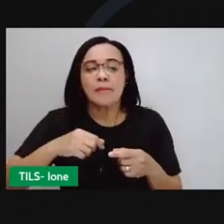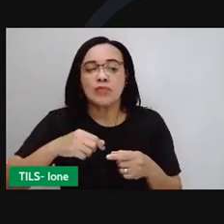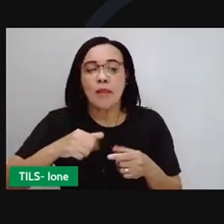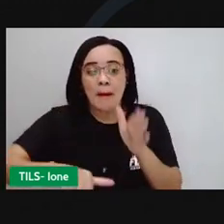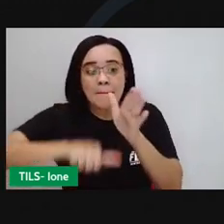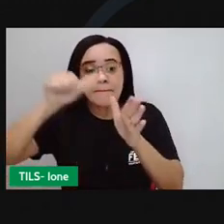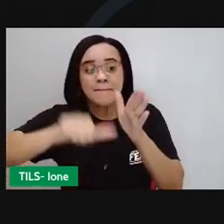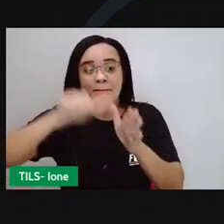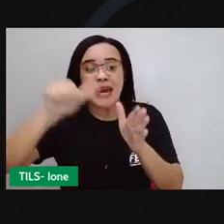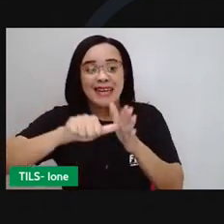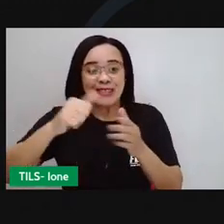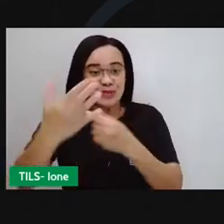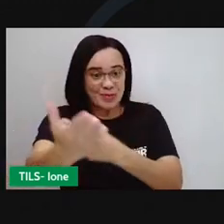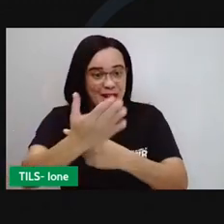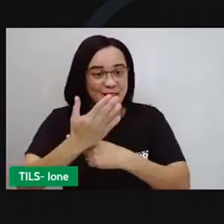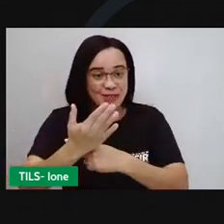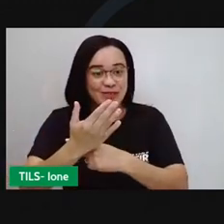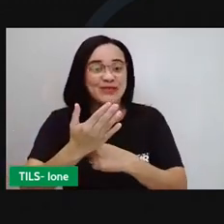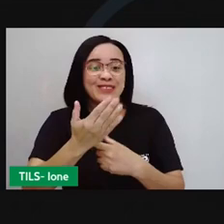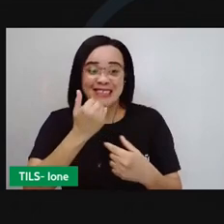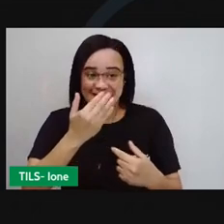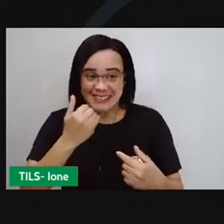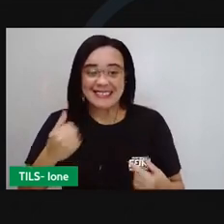Por hora é só, pessoal. Nos vemos na próxima.